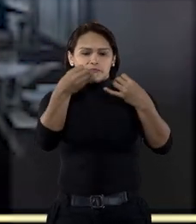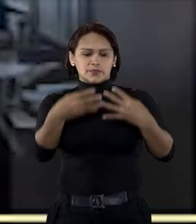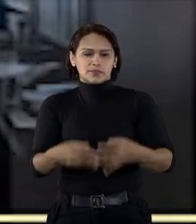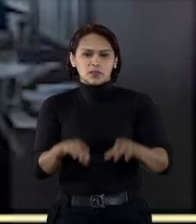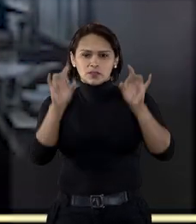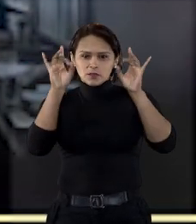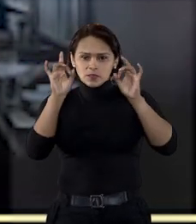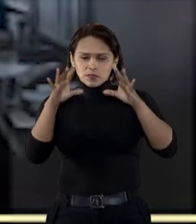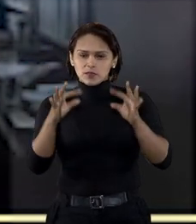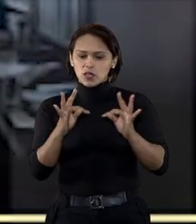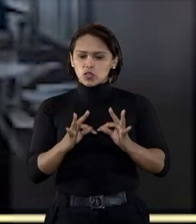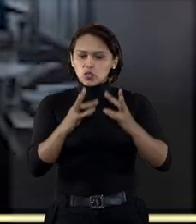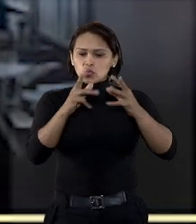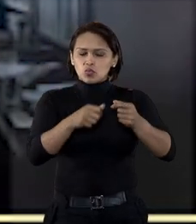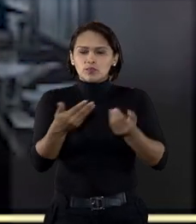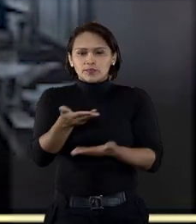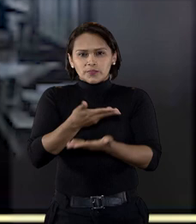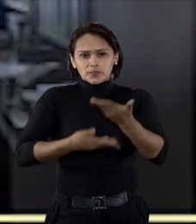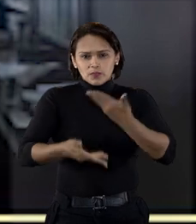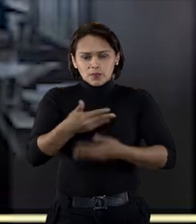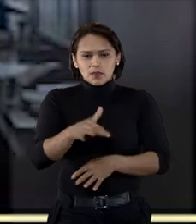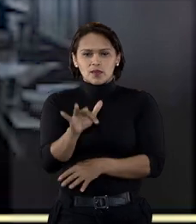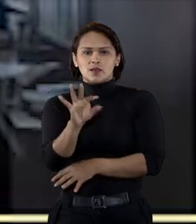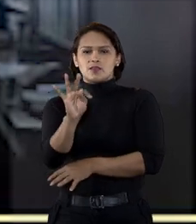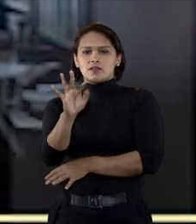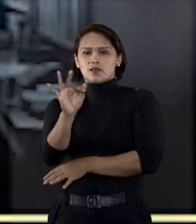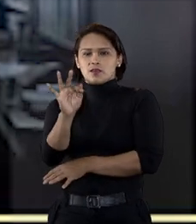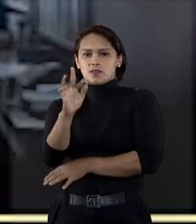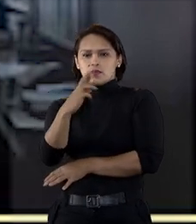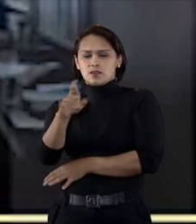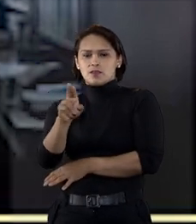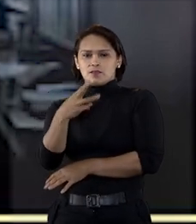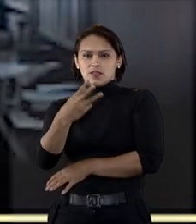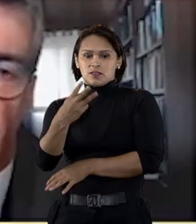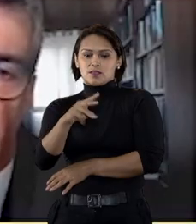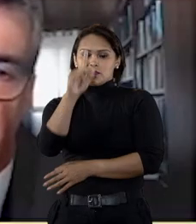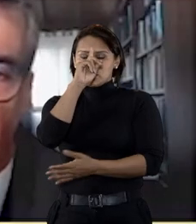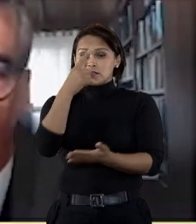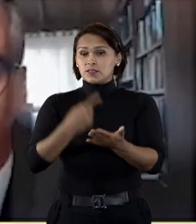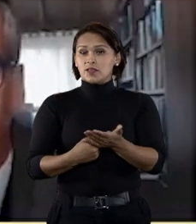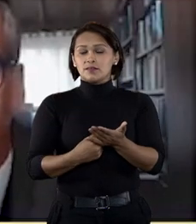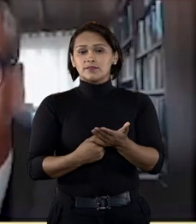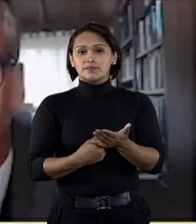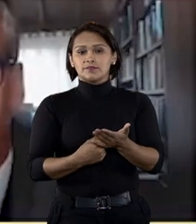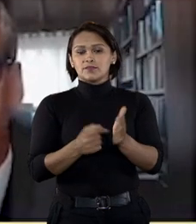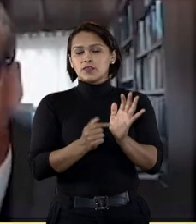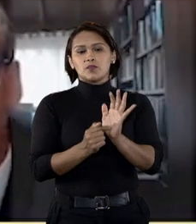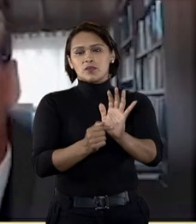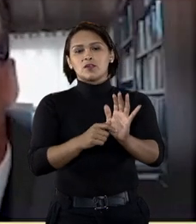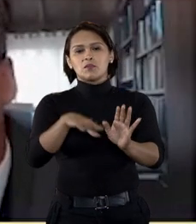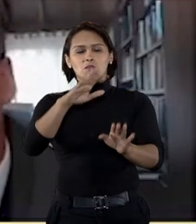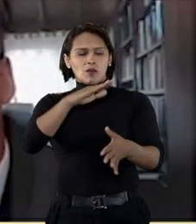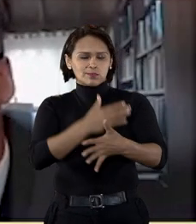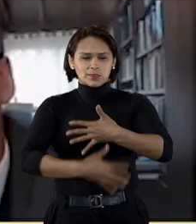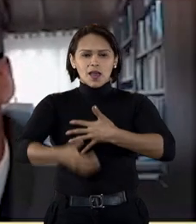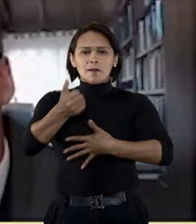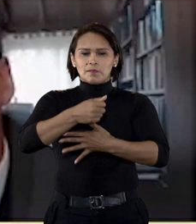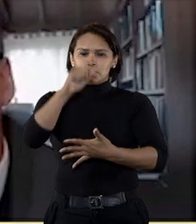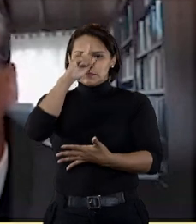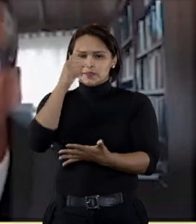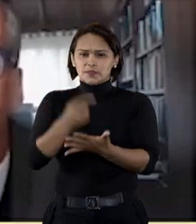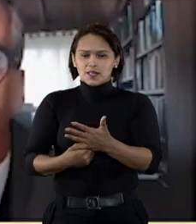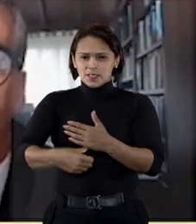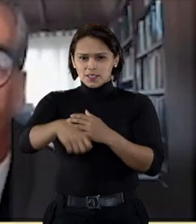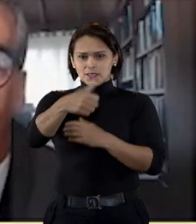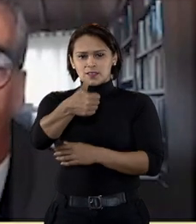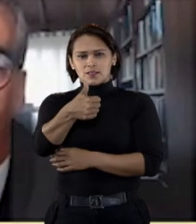especificamente todos os fundamentos adotados pelo TRF-3 na decisão, o que atrai efetivamente a aplicação da súmula